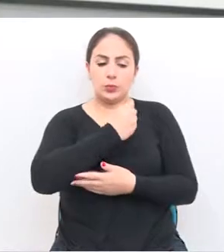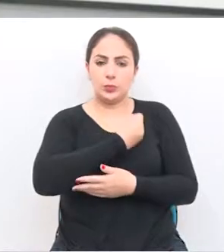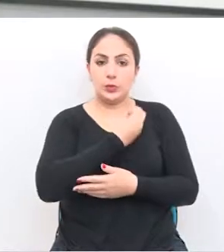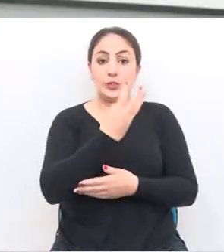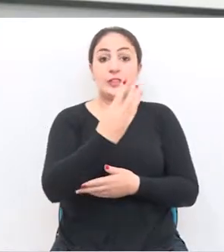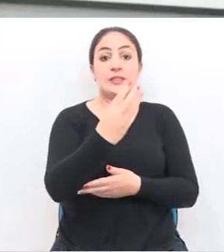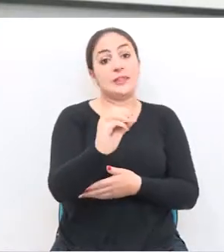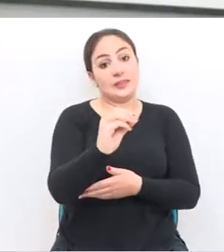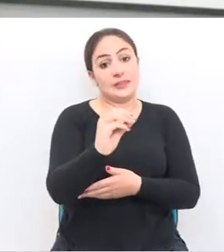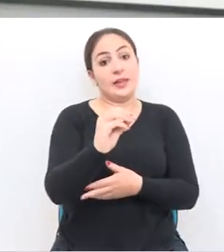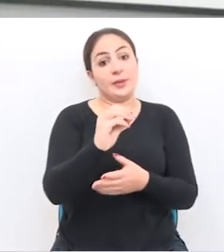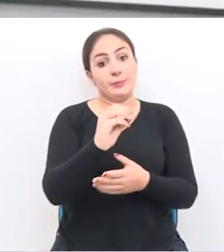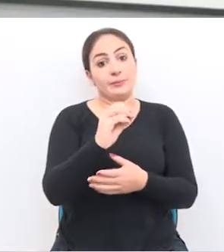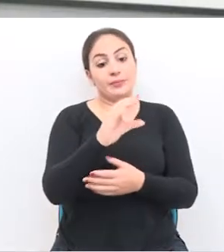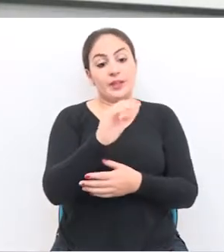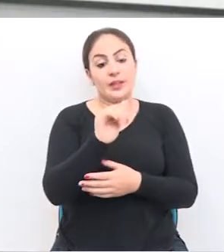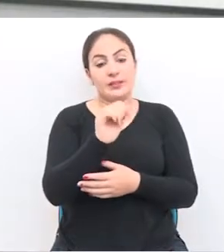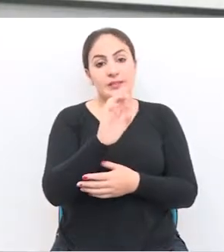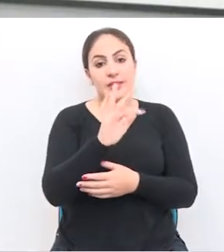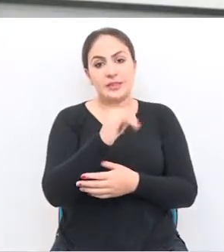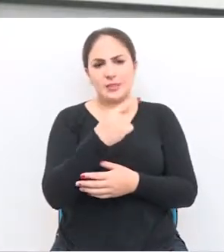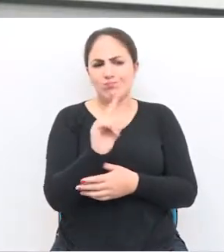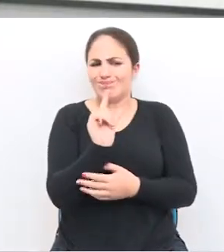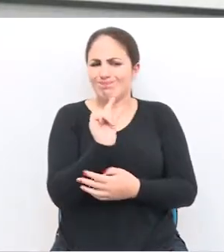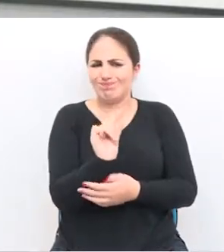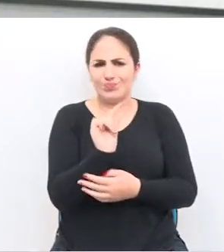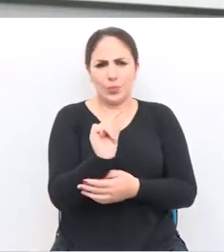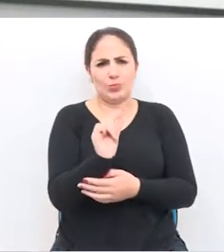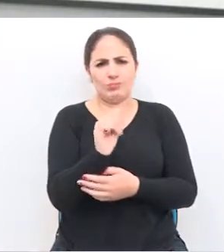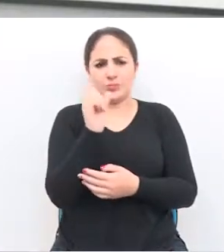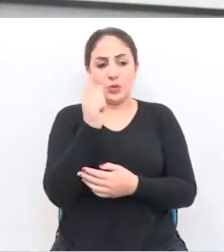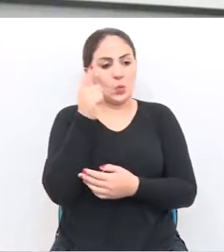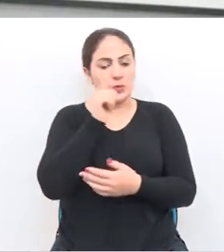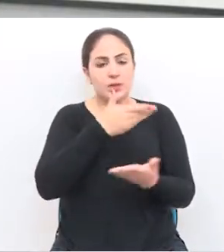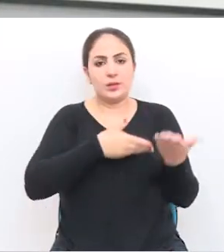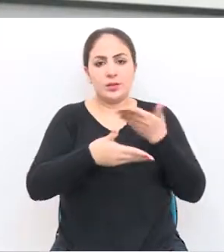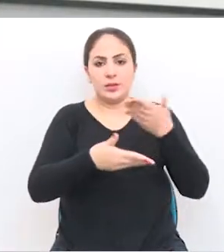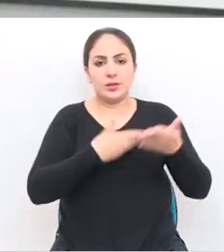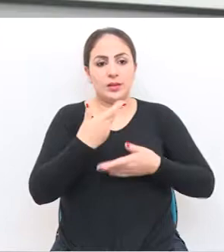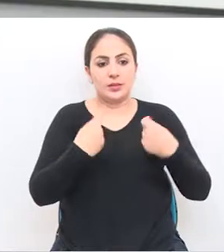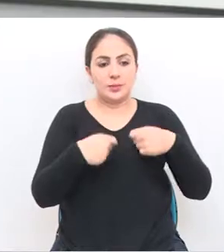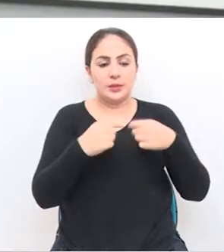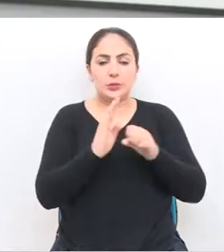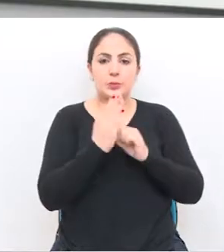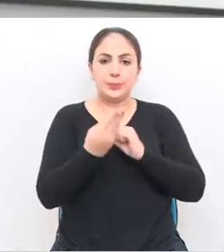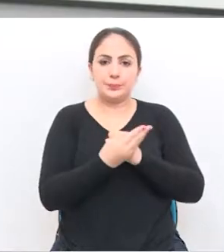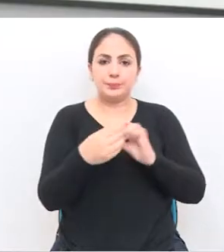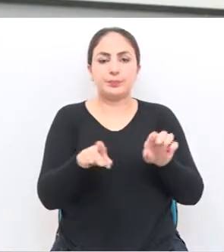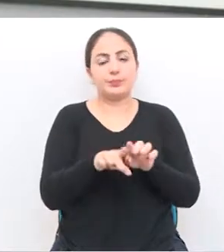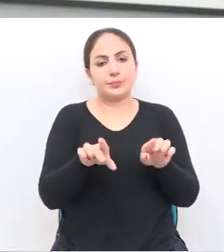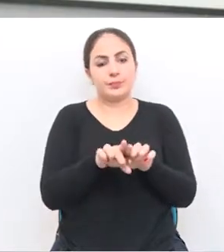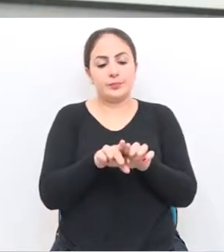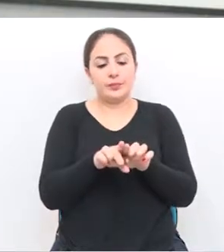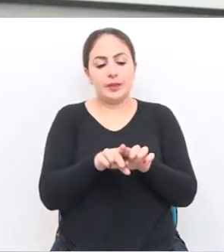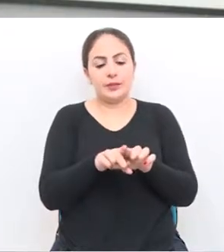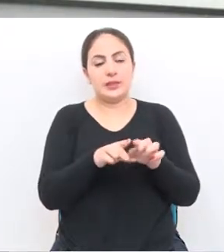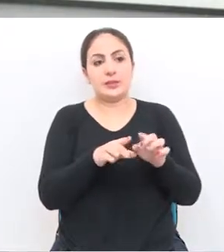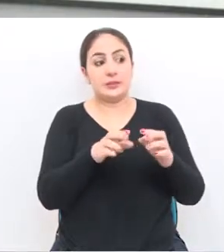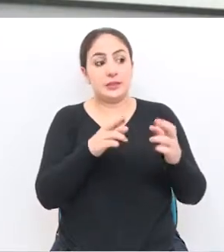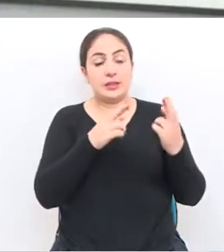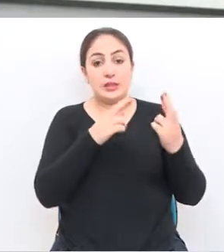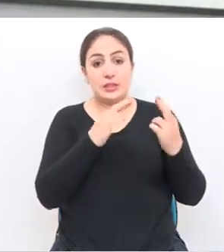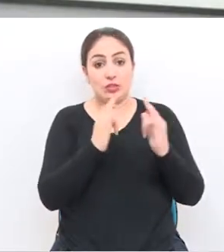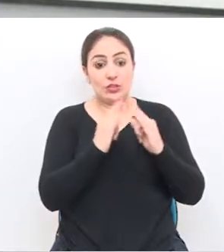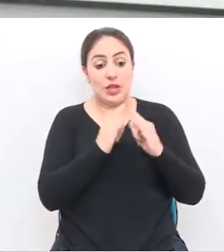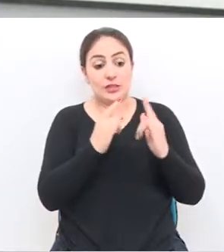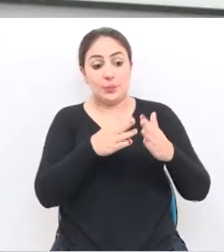30 castrações que é muito pouco, que ele não atende a demanda nem do bairro e muito menos das protetoras e das